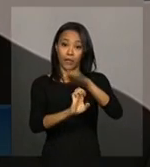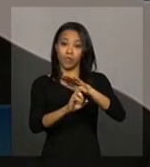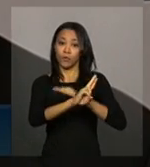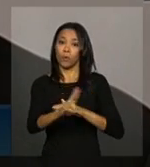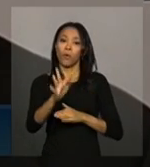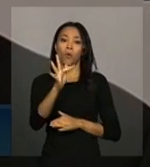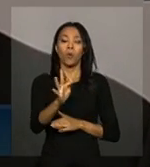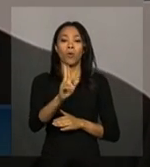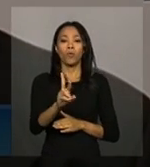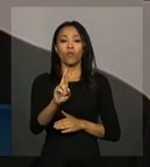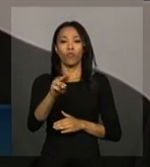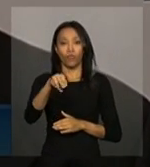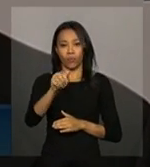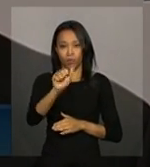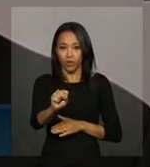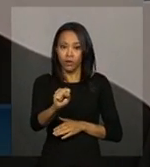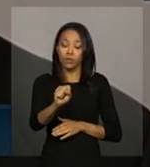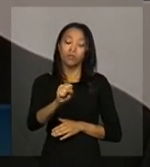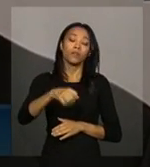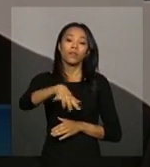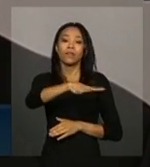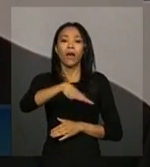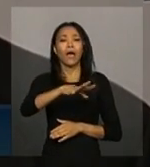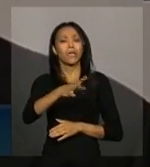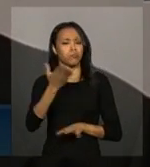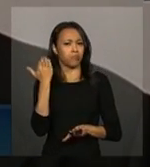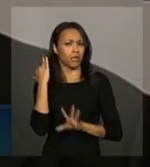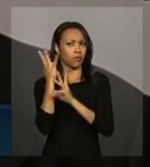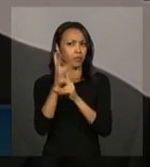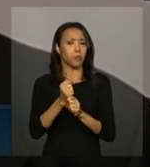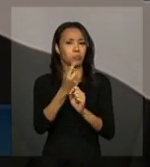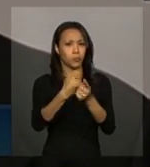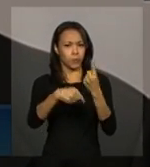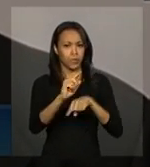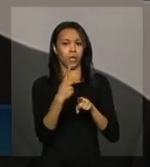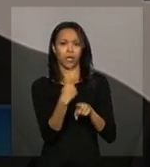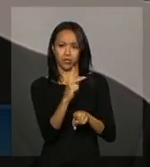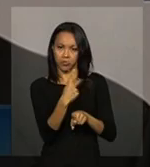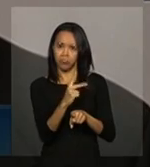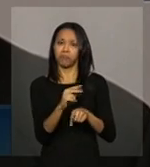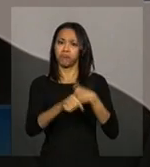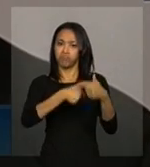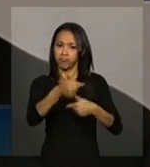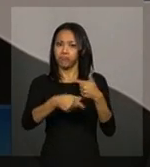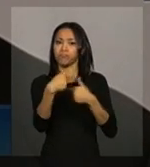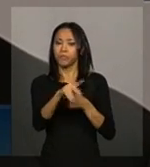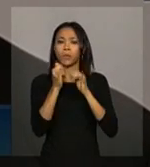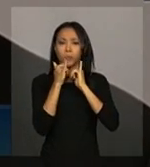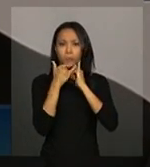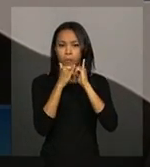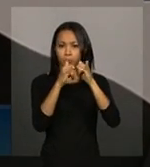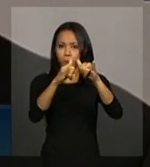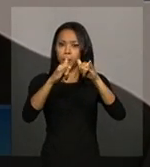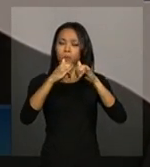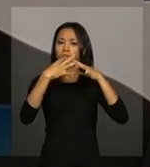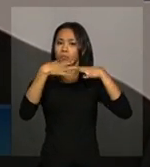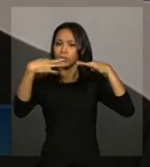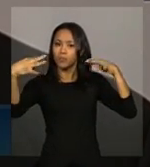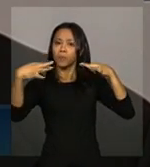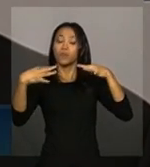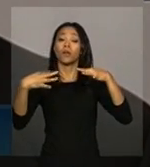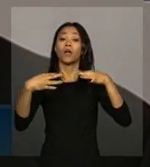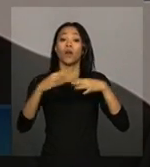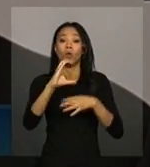algumas décadas, na operação, com muito sucesso, do sistema de transmissão de corrente contínua